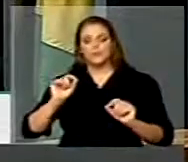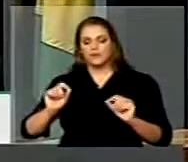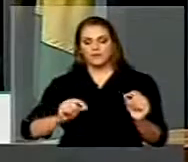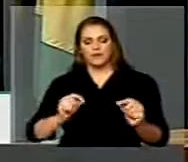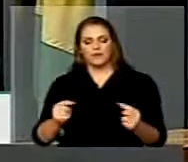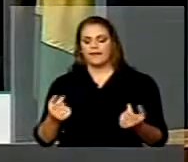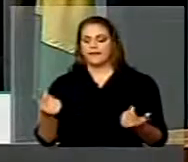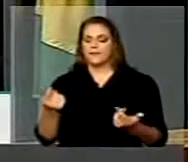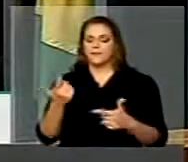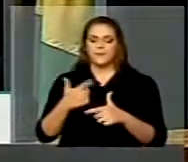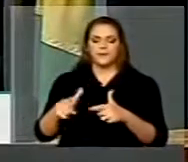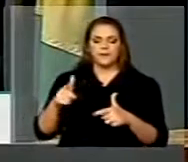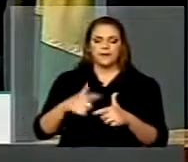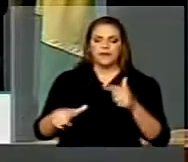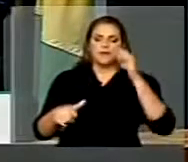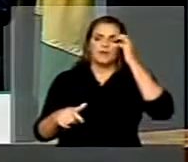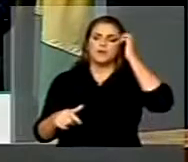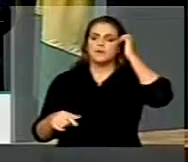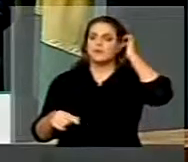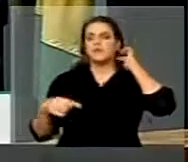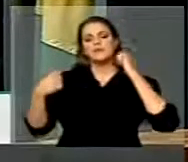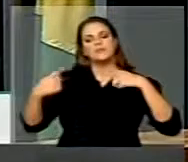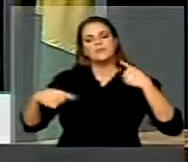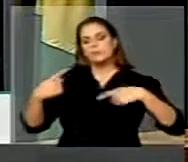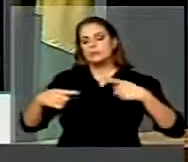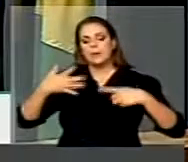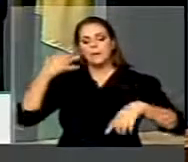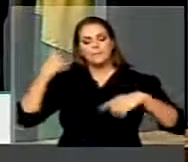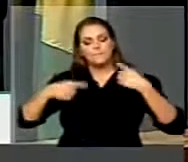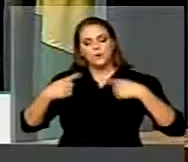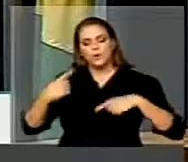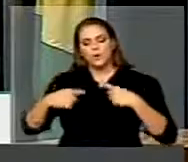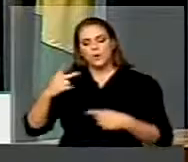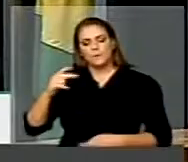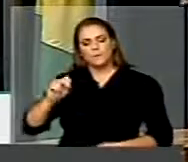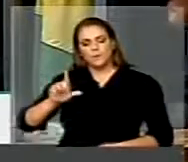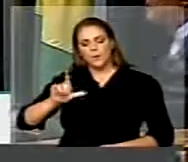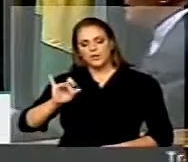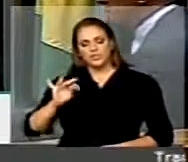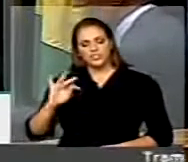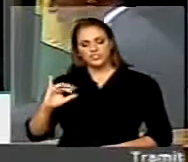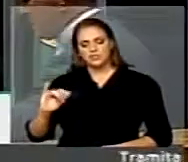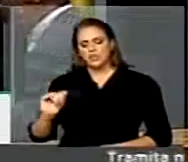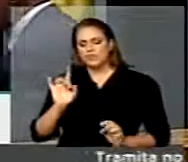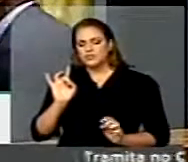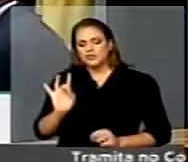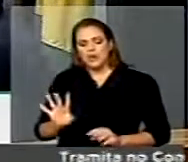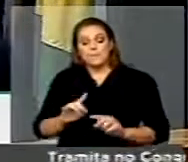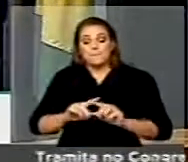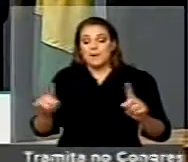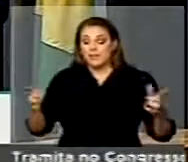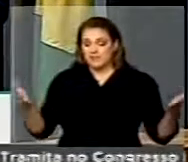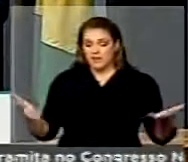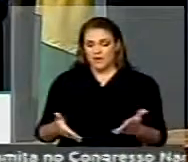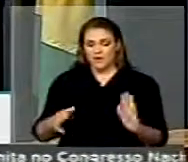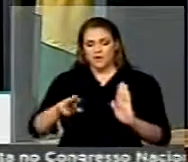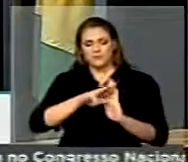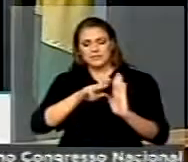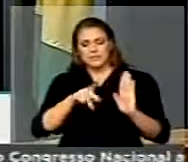natureza política. Entretanto, essa medida provisória que estamos analisando neste momento,